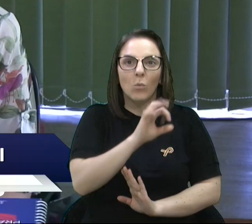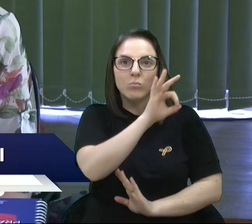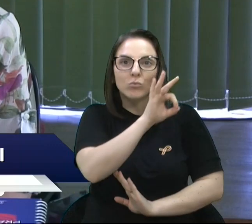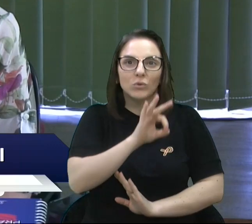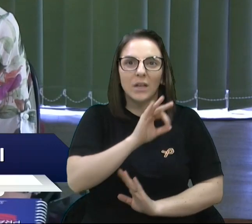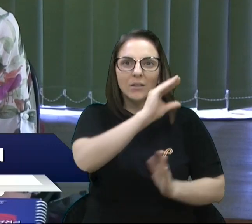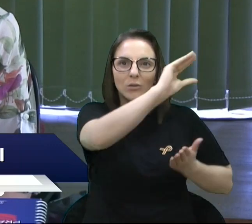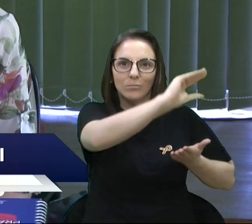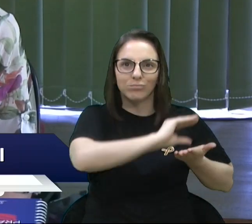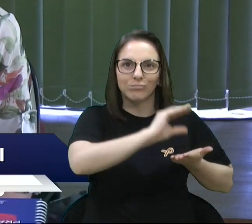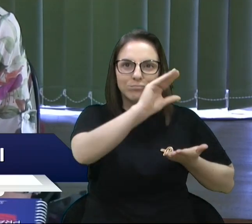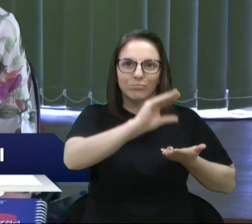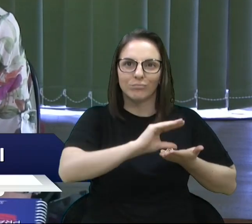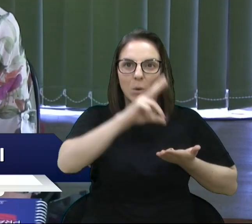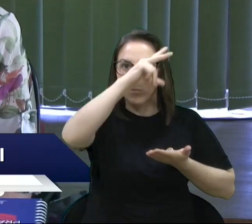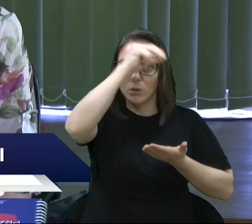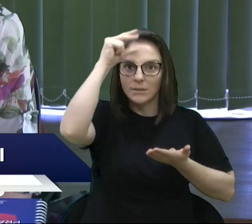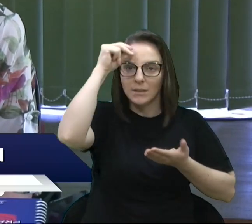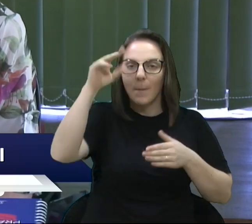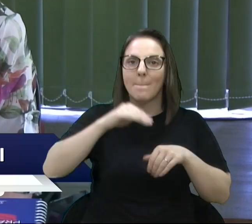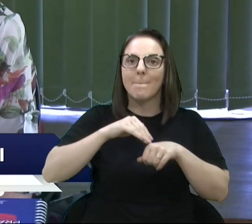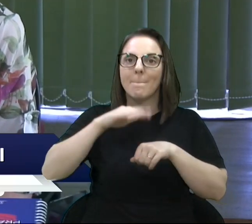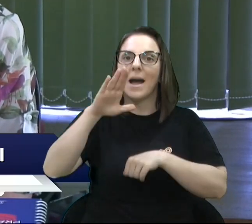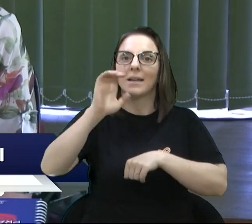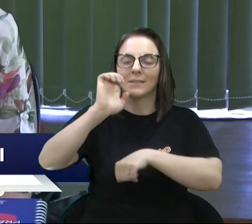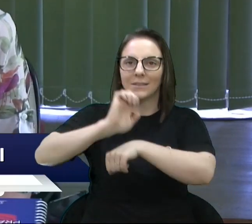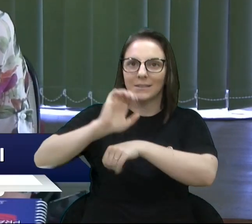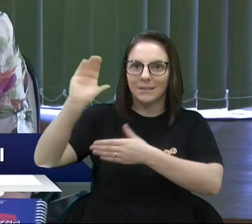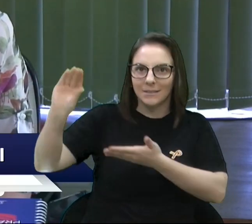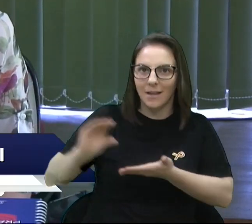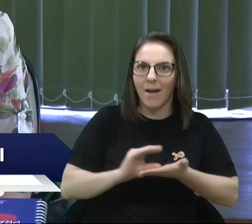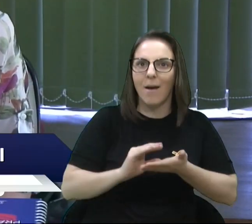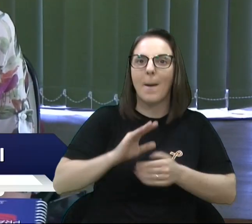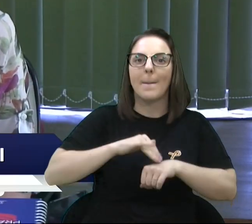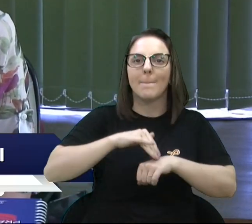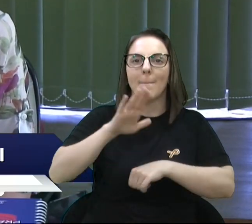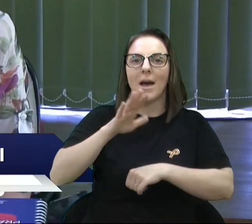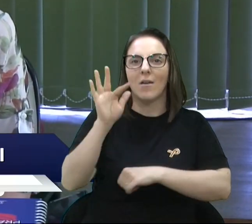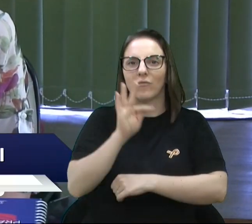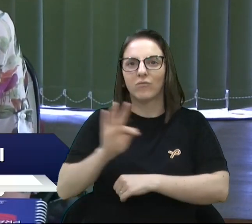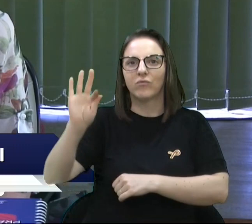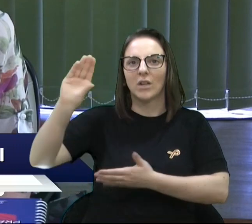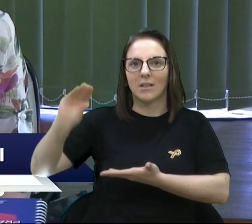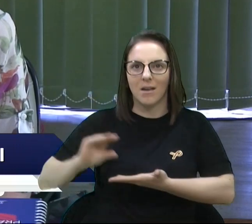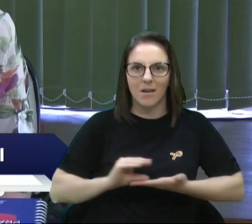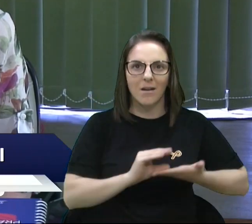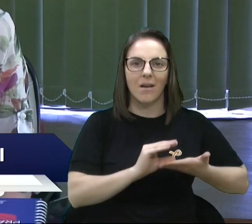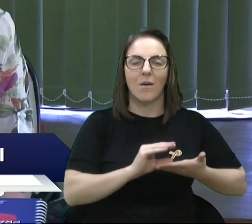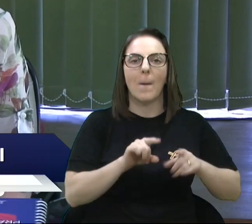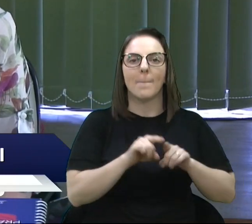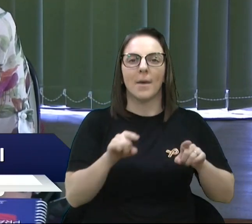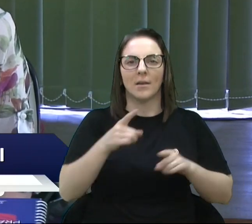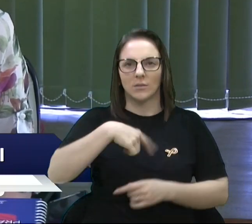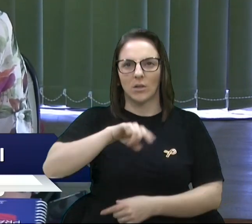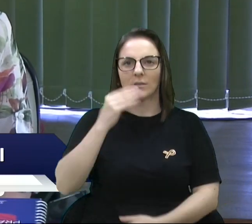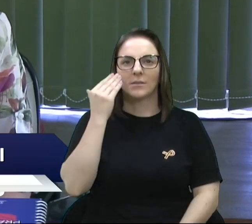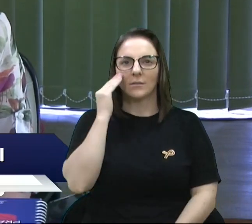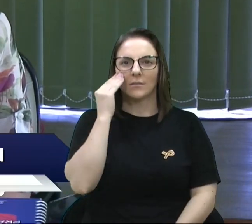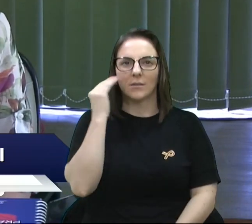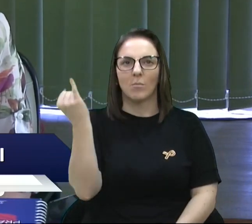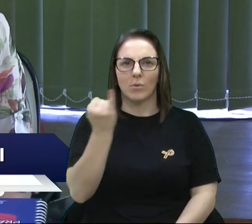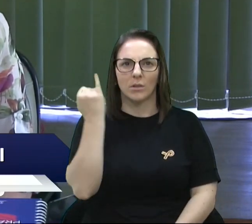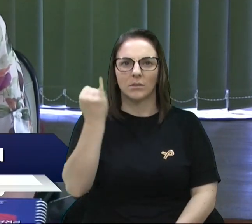os recursos estaduais e federais. Mas entendemos que é um momento importante também para que todos